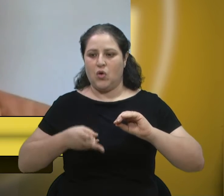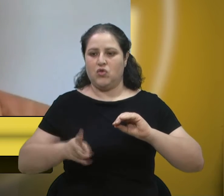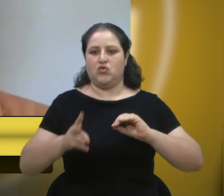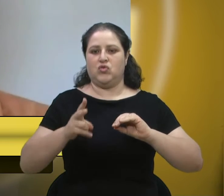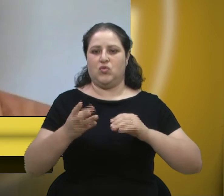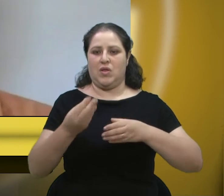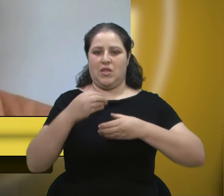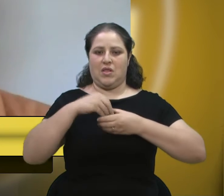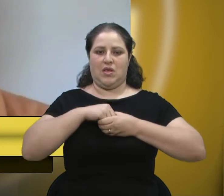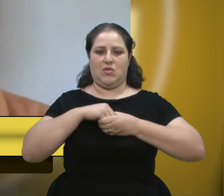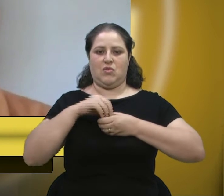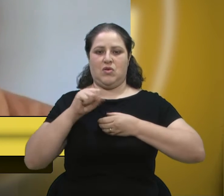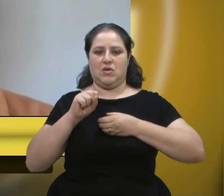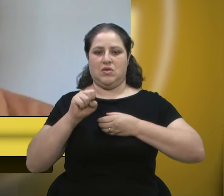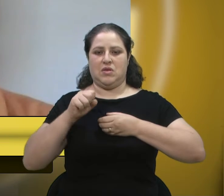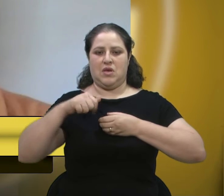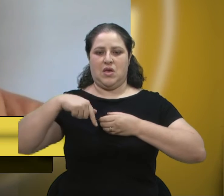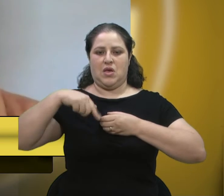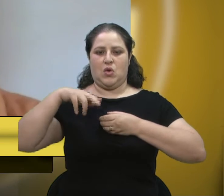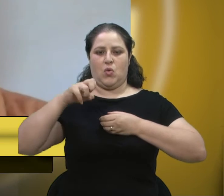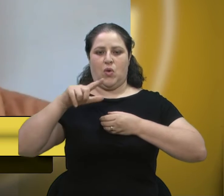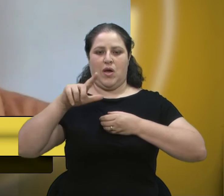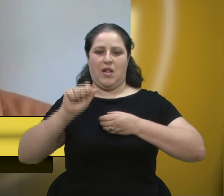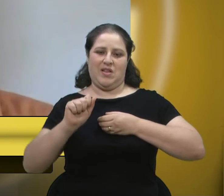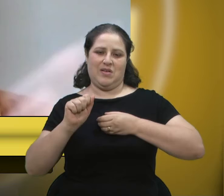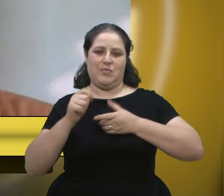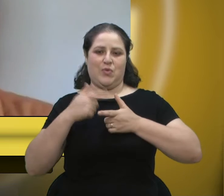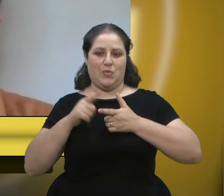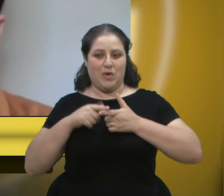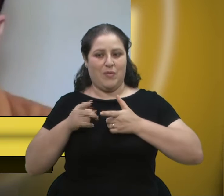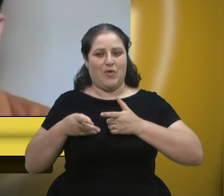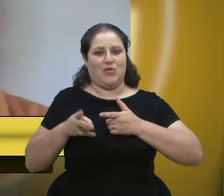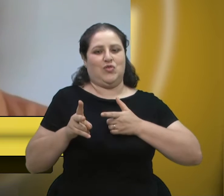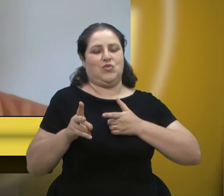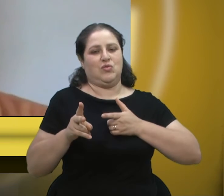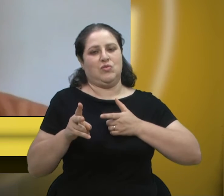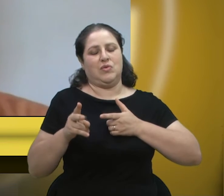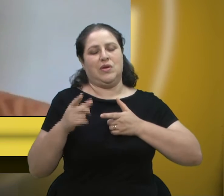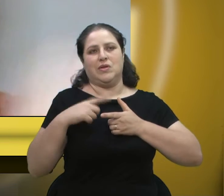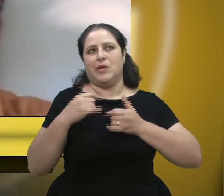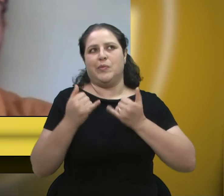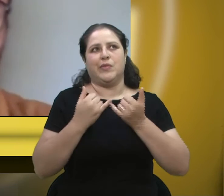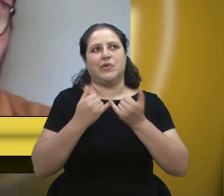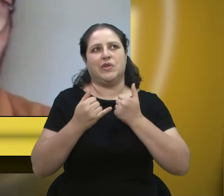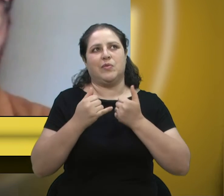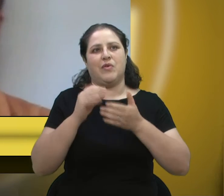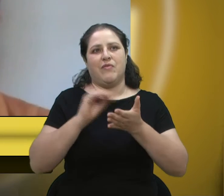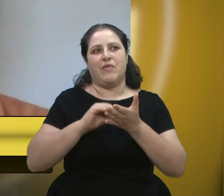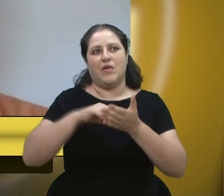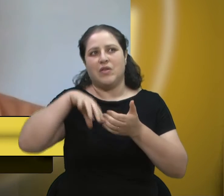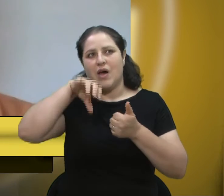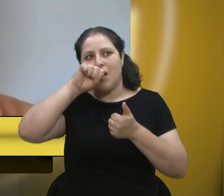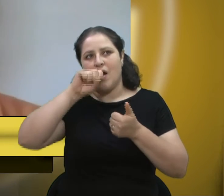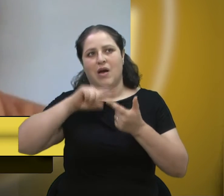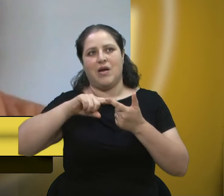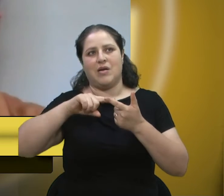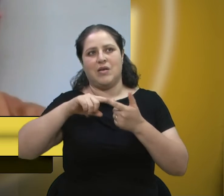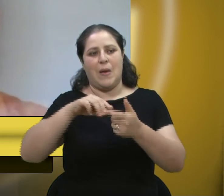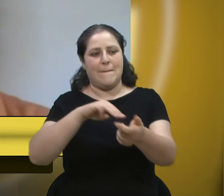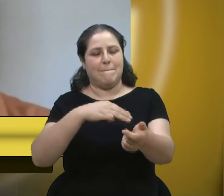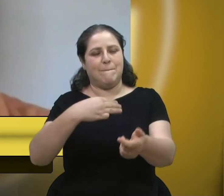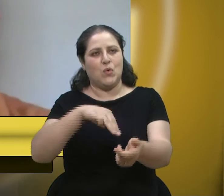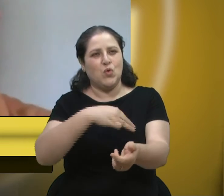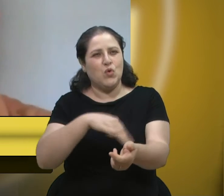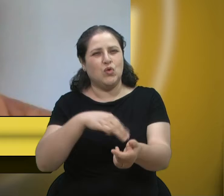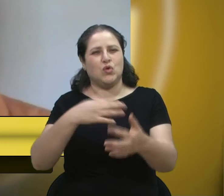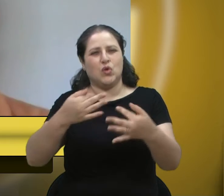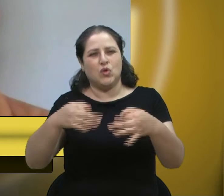né, pela ciência, né, mas esses sintomas vão desde fadiga, falta de ar, dor musculares, ansiedade, esponturas,